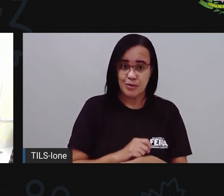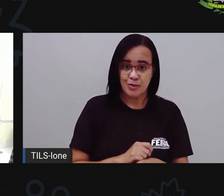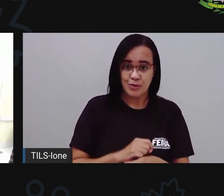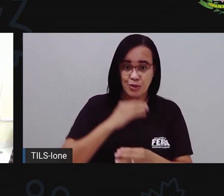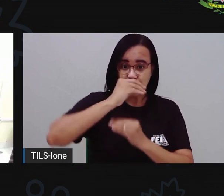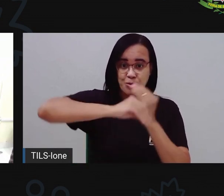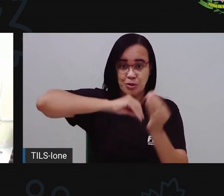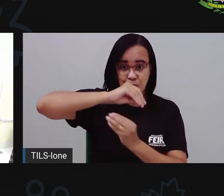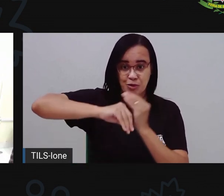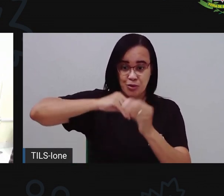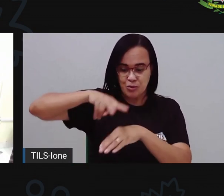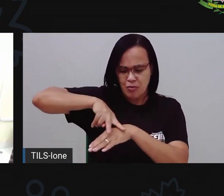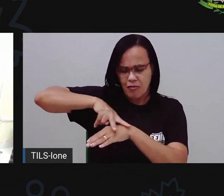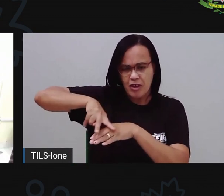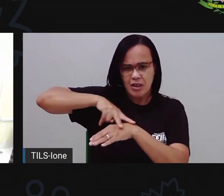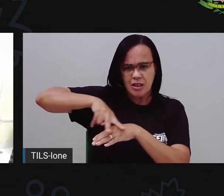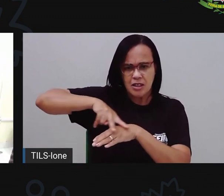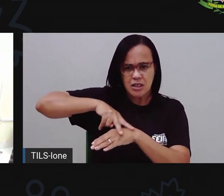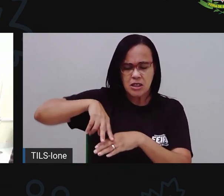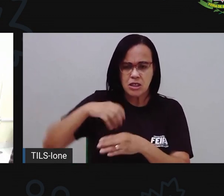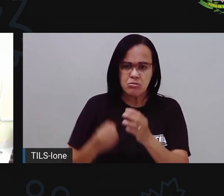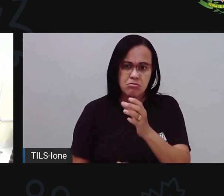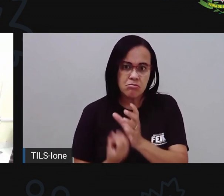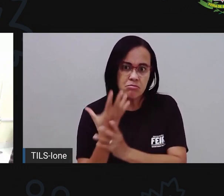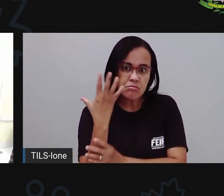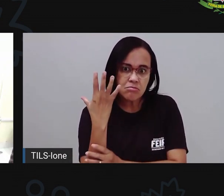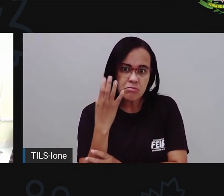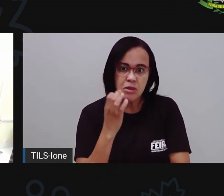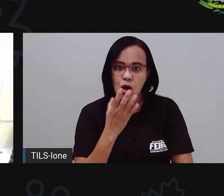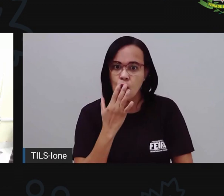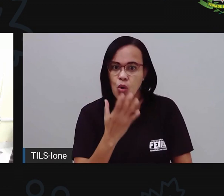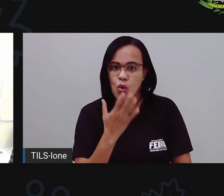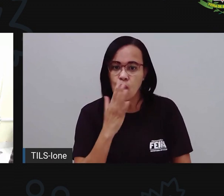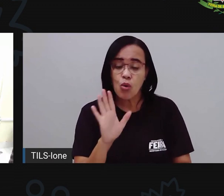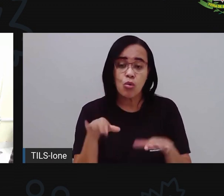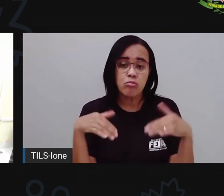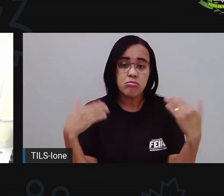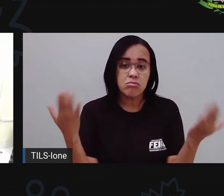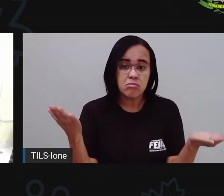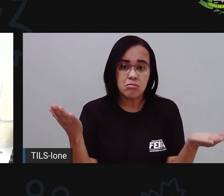Qual será a cor que vai se formar com essas duas? Vermelho e verde. Vamos lá?